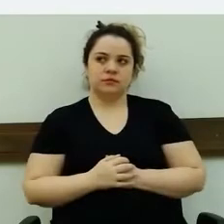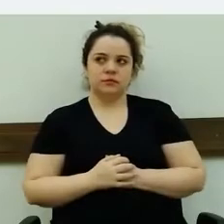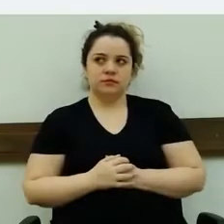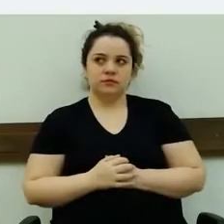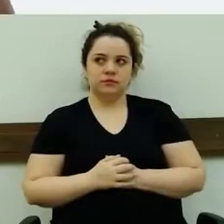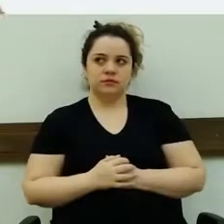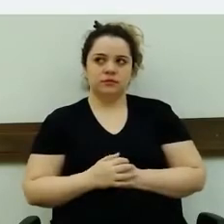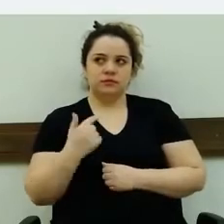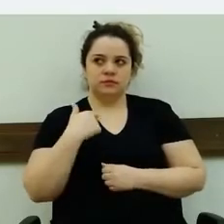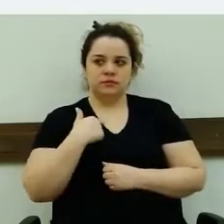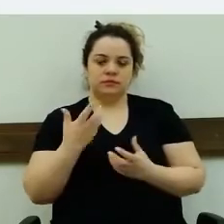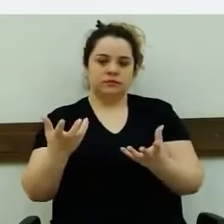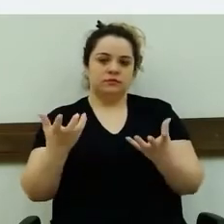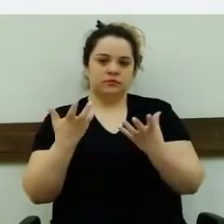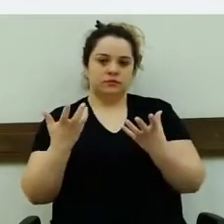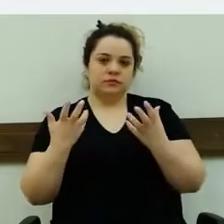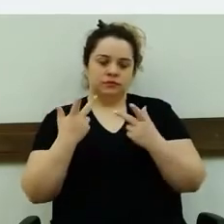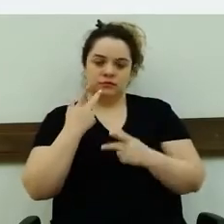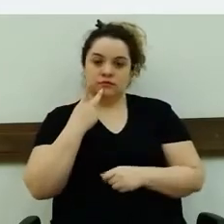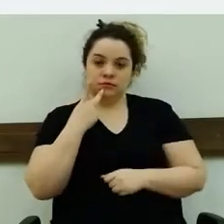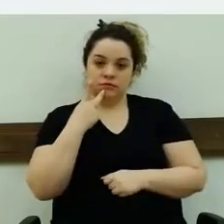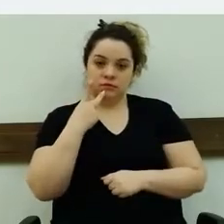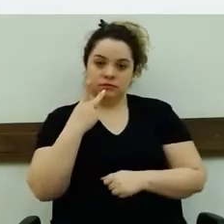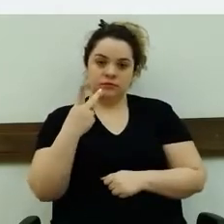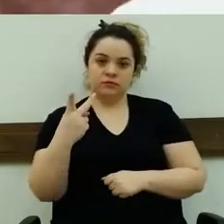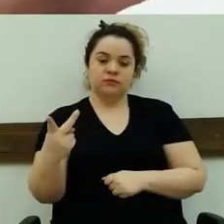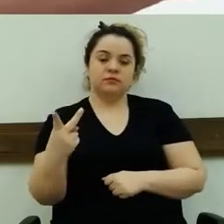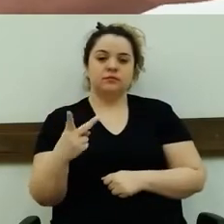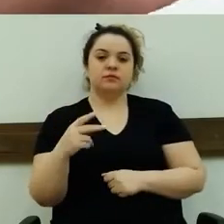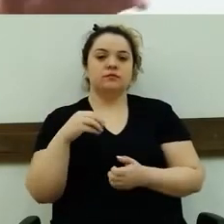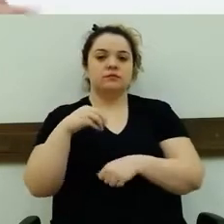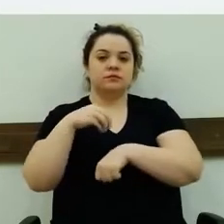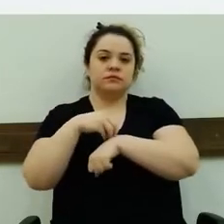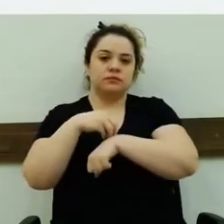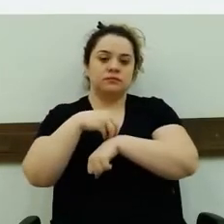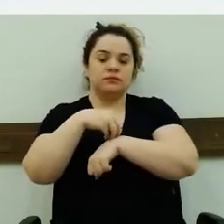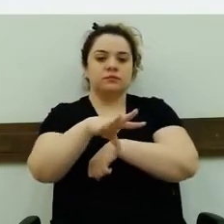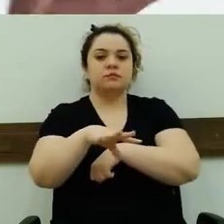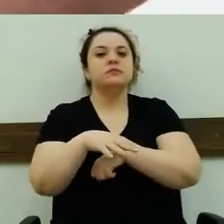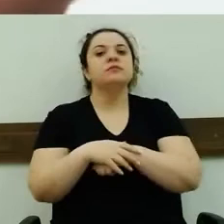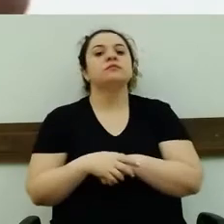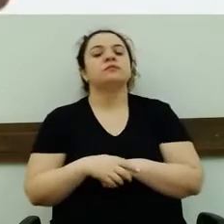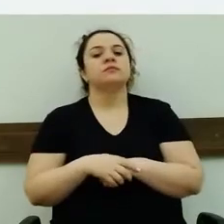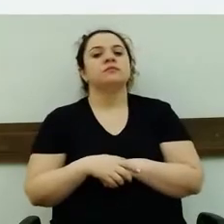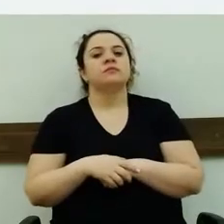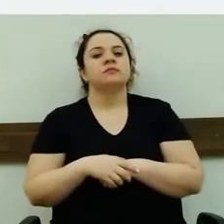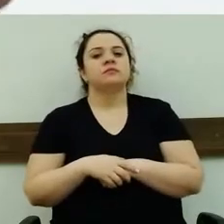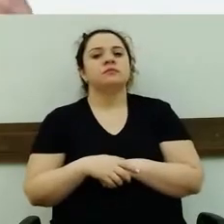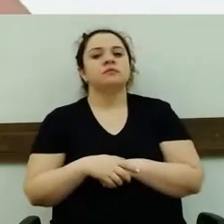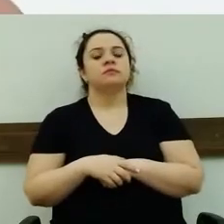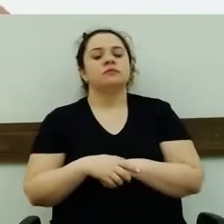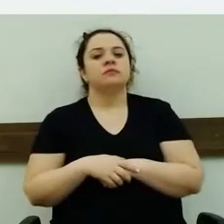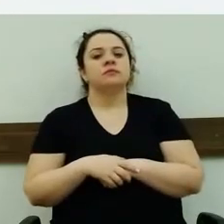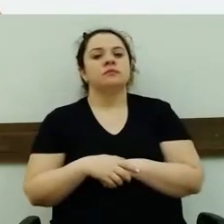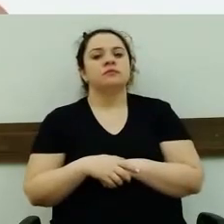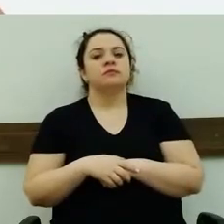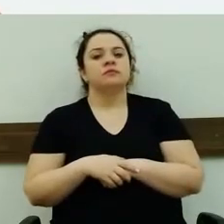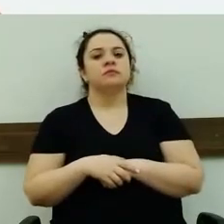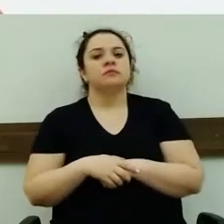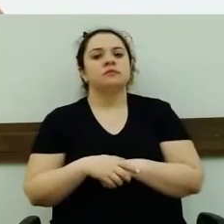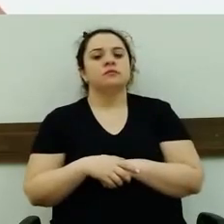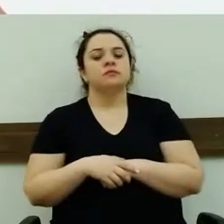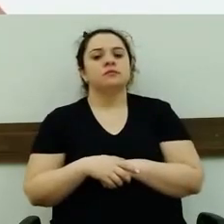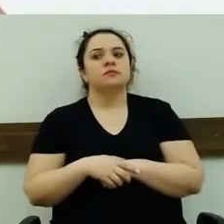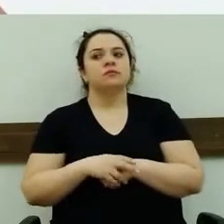Quero falar dessa indicação que Vossa Excelência Tereza fez ao pai da